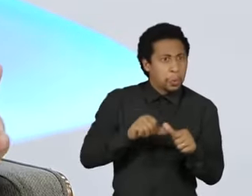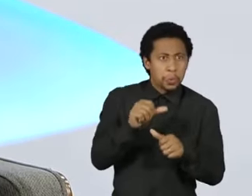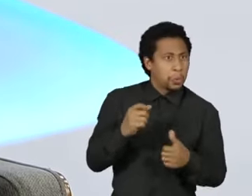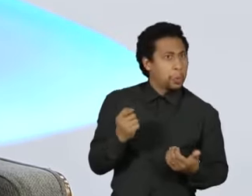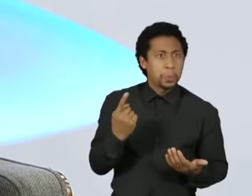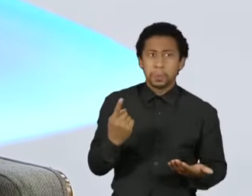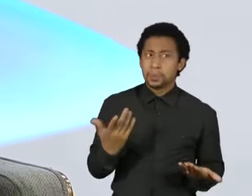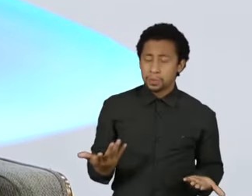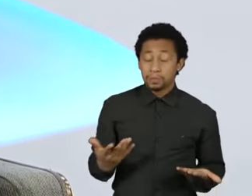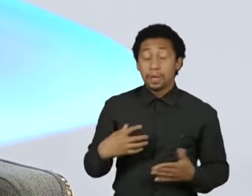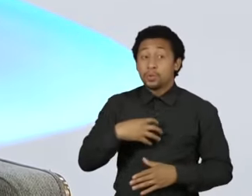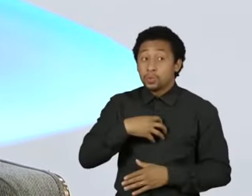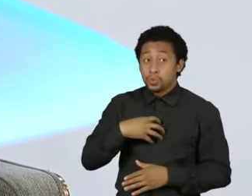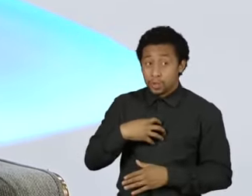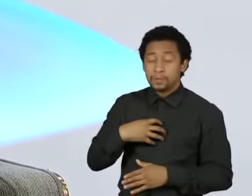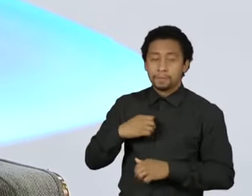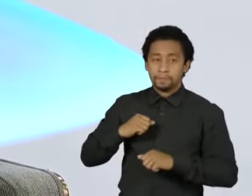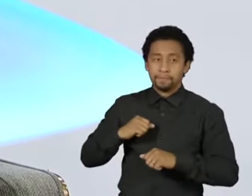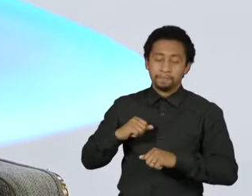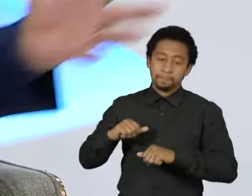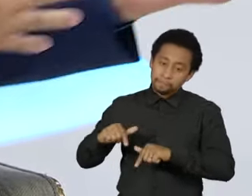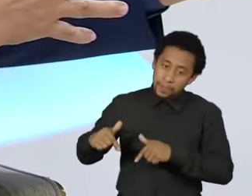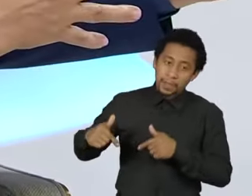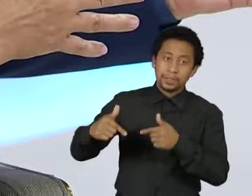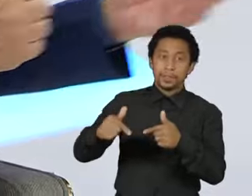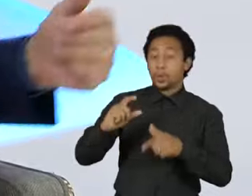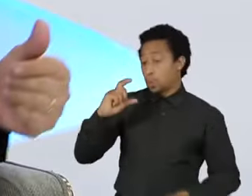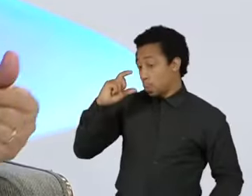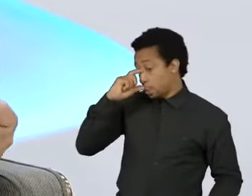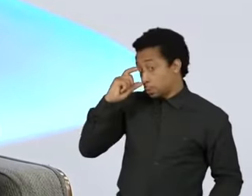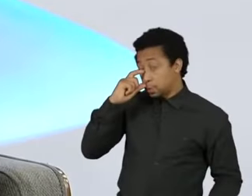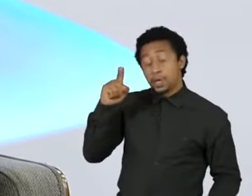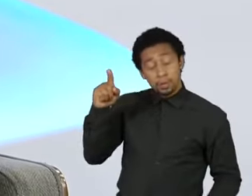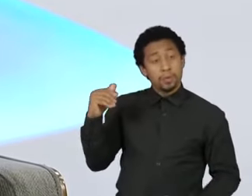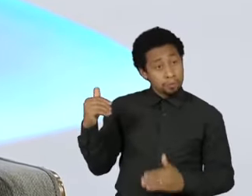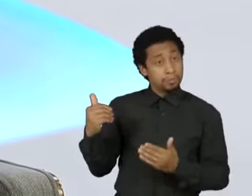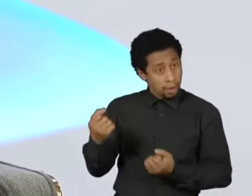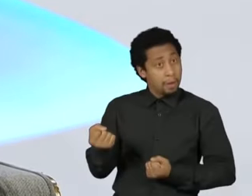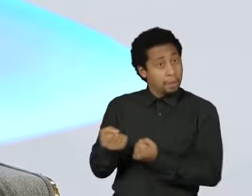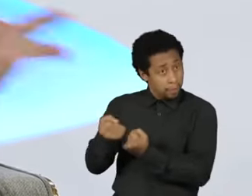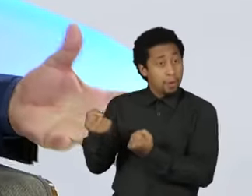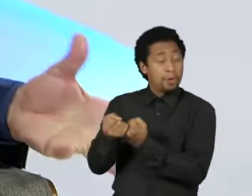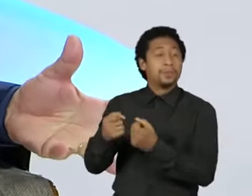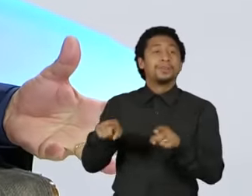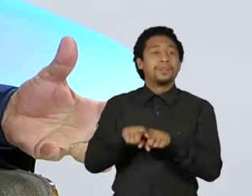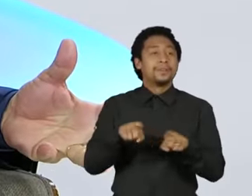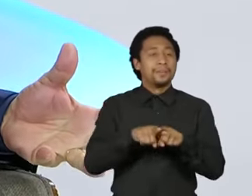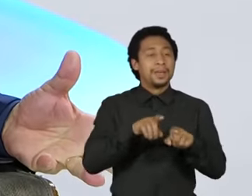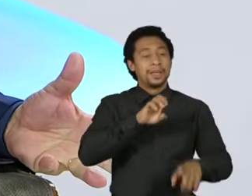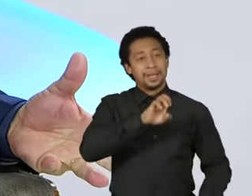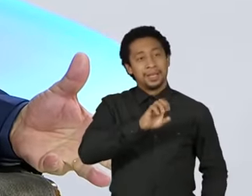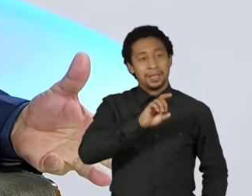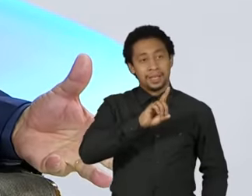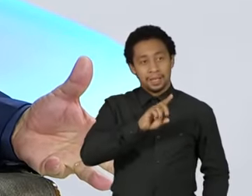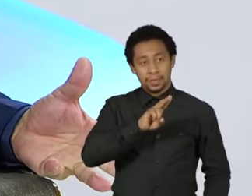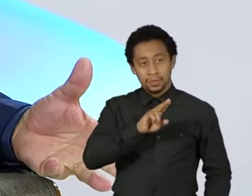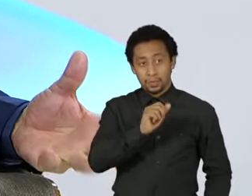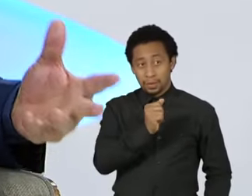Luciano, do Luciano Huck, que você tocou. Movimentos como o do Eduardo Leite, né? Pra citar uma outra liderança.